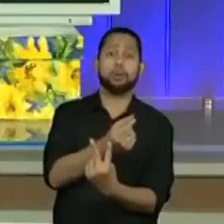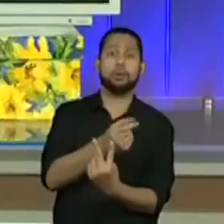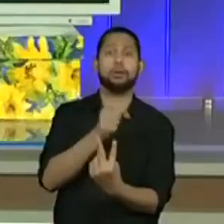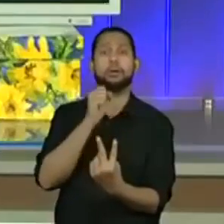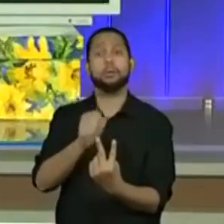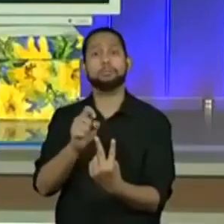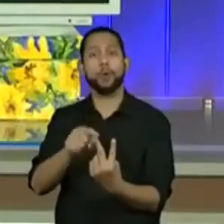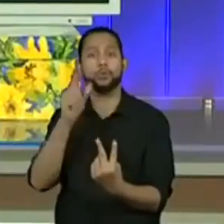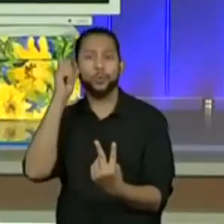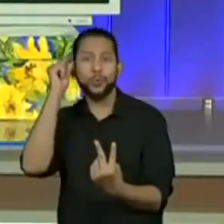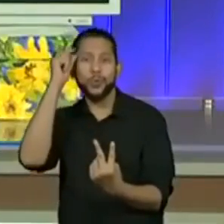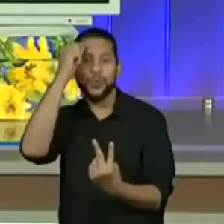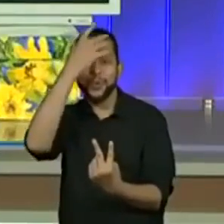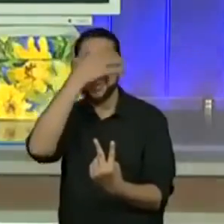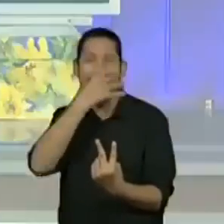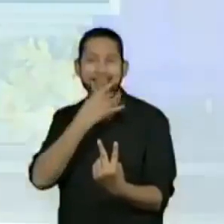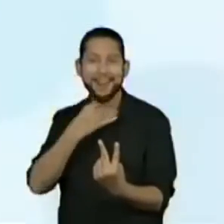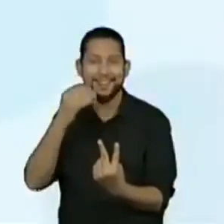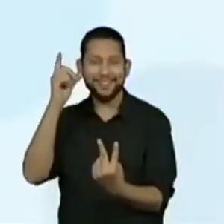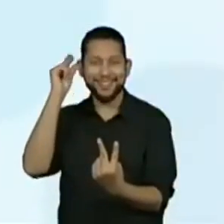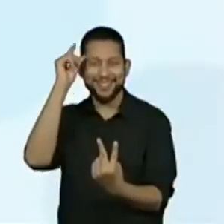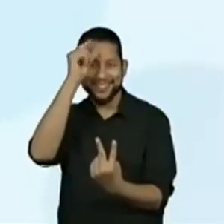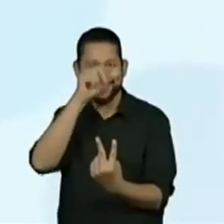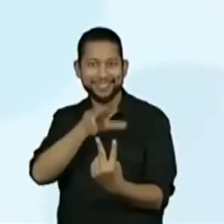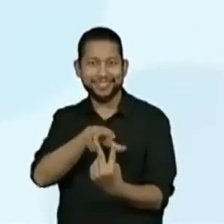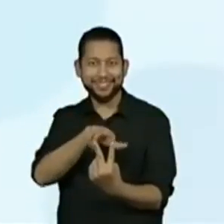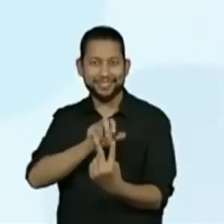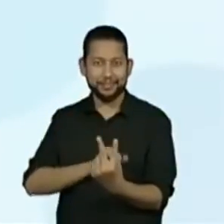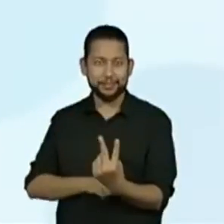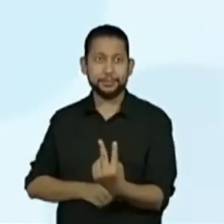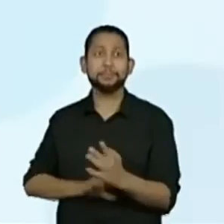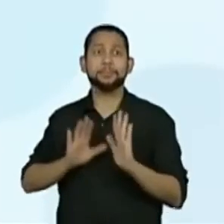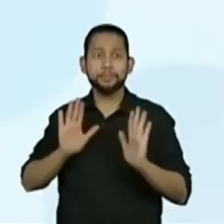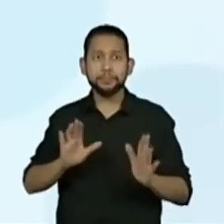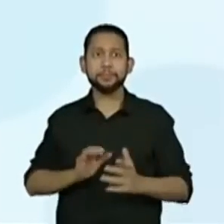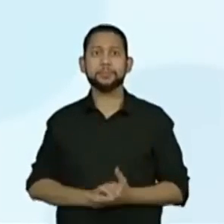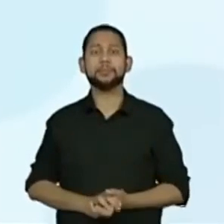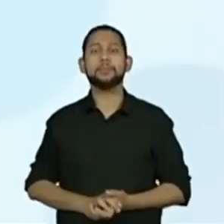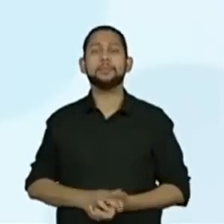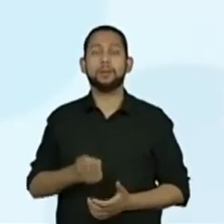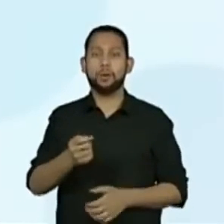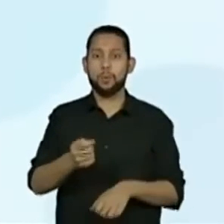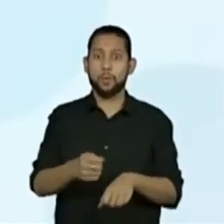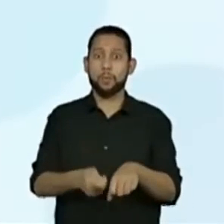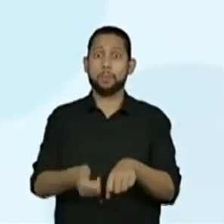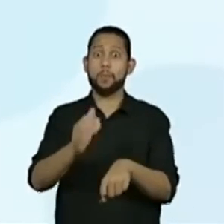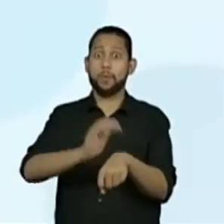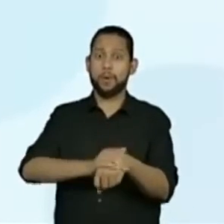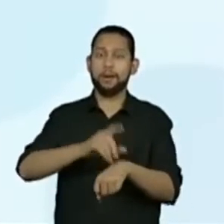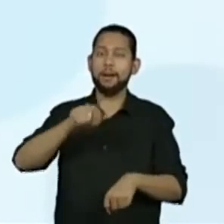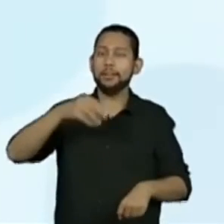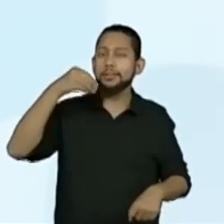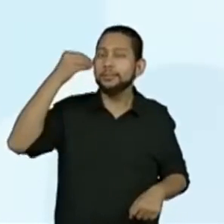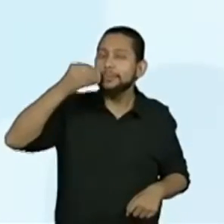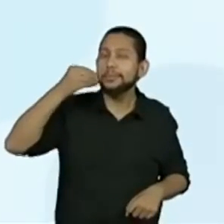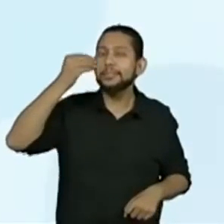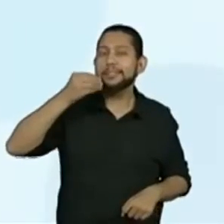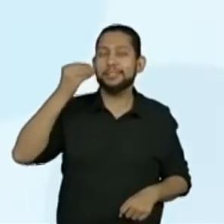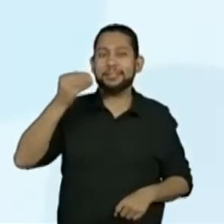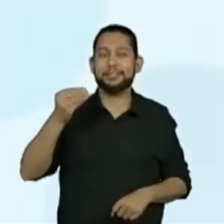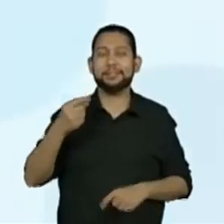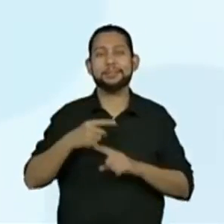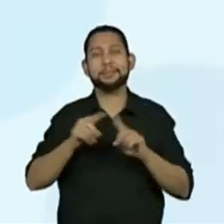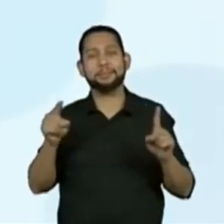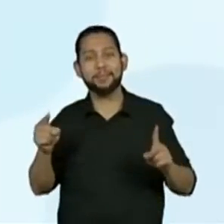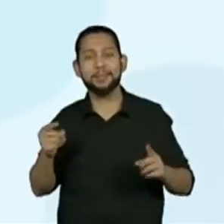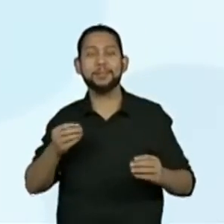Ok? Então vamos lá. Este experimento... Ai, tá bom, professora, entendi. O jogo da moeda, ele é um experimento. Mas como é que